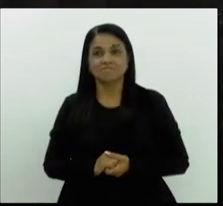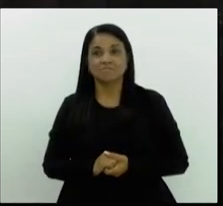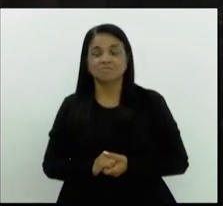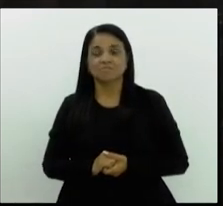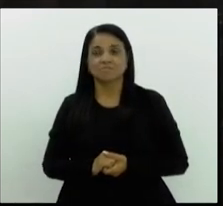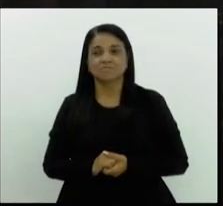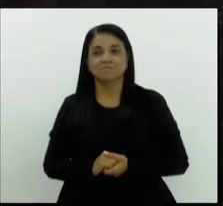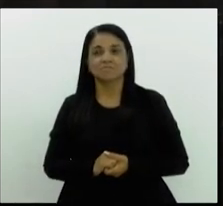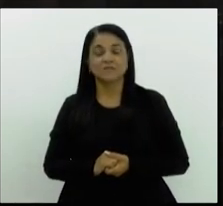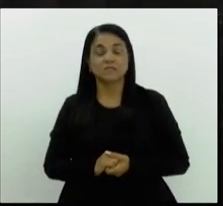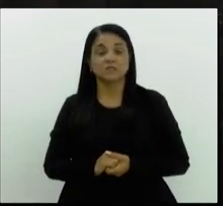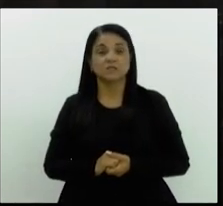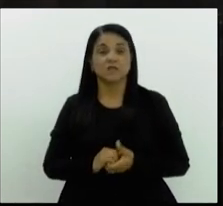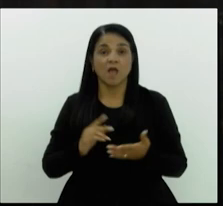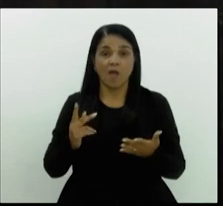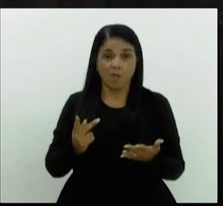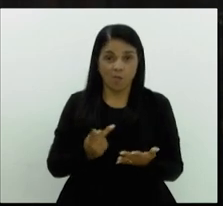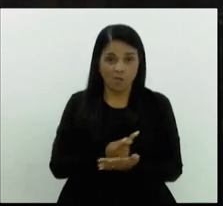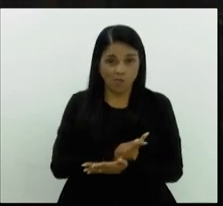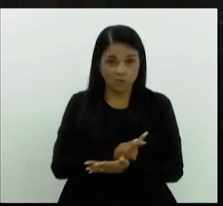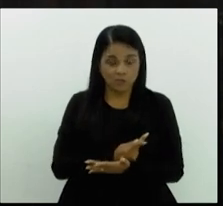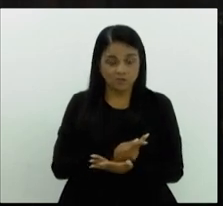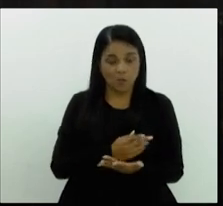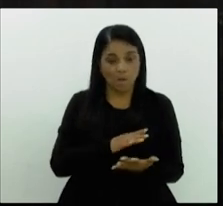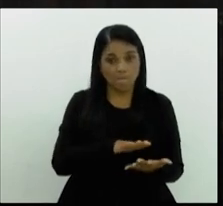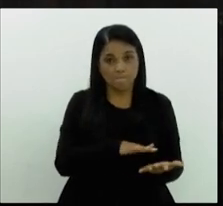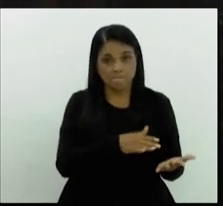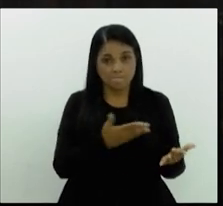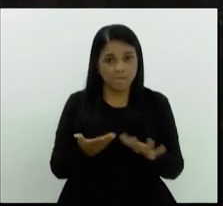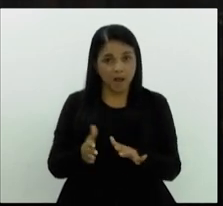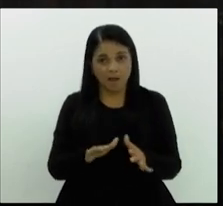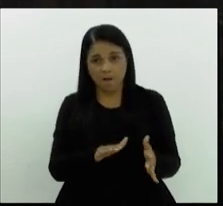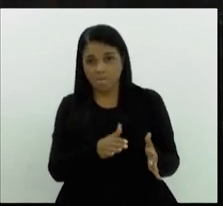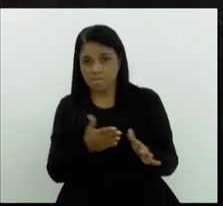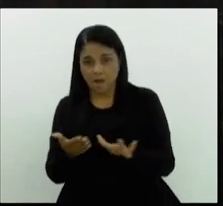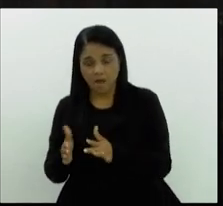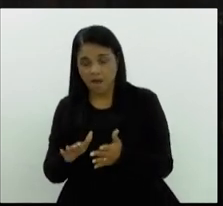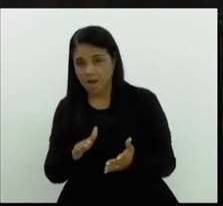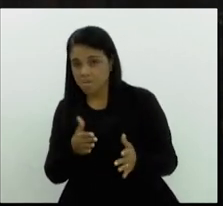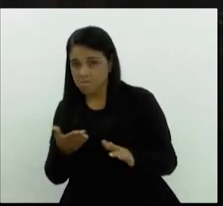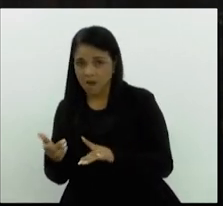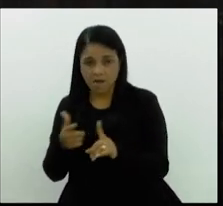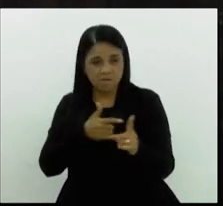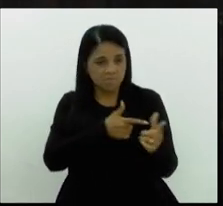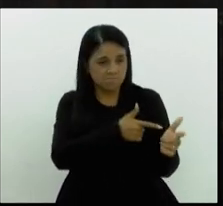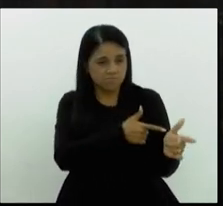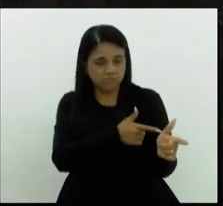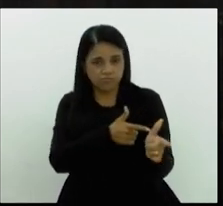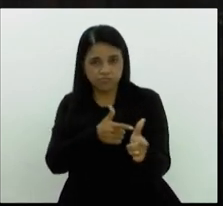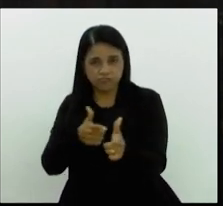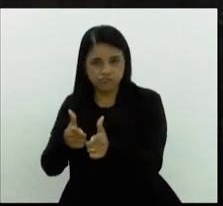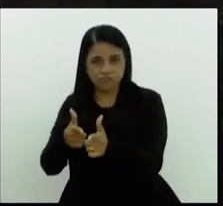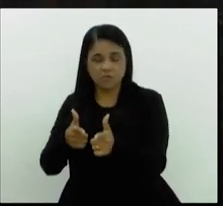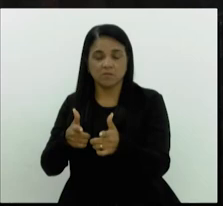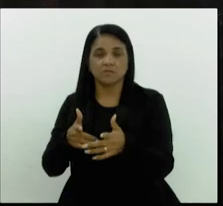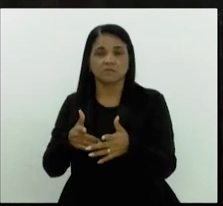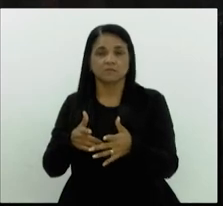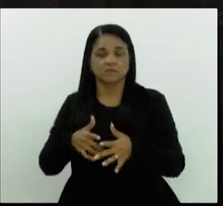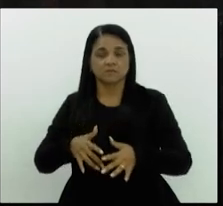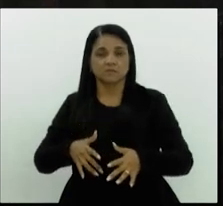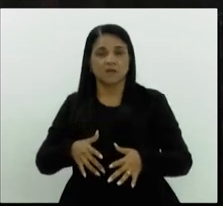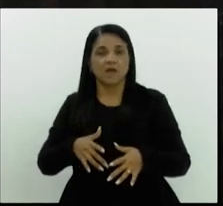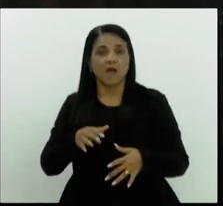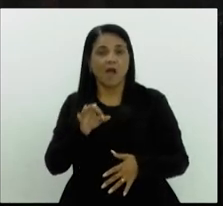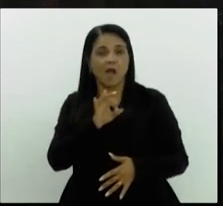acontecido esse massacre, já haviam vários mortos empilhados, a polícia